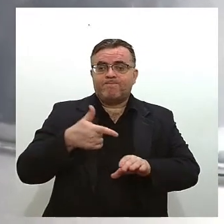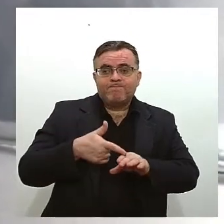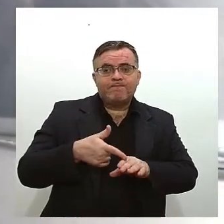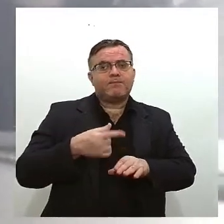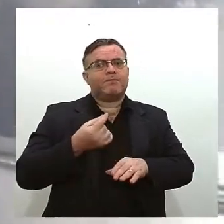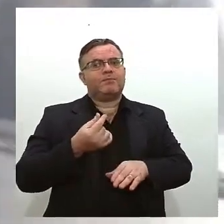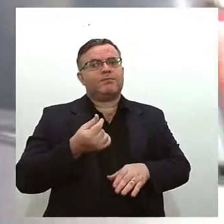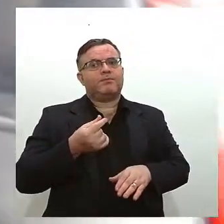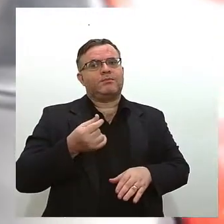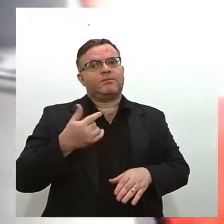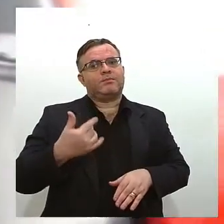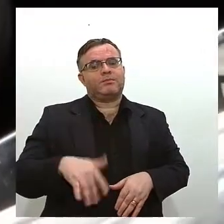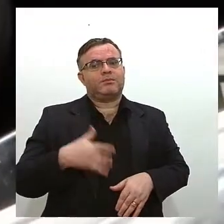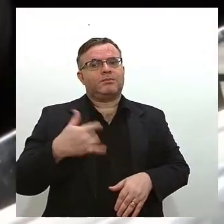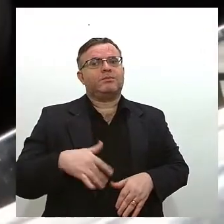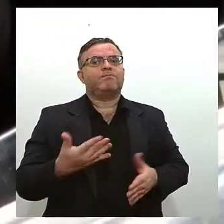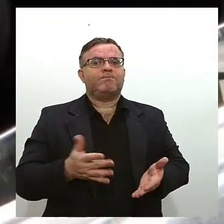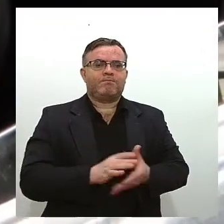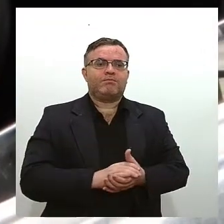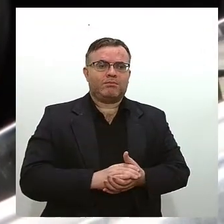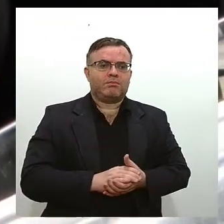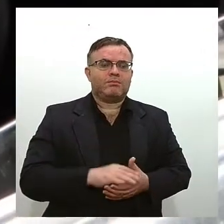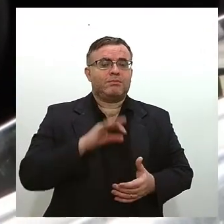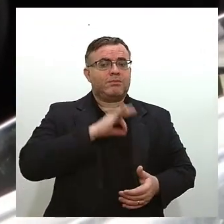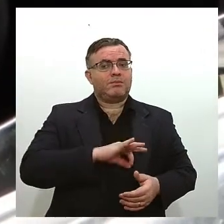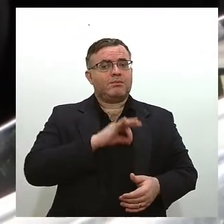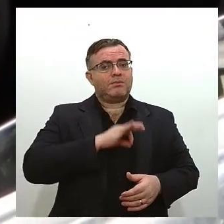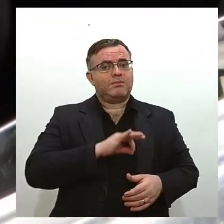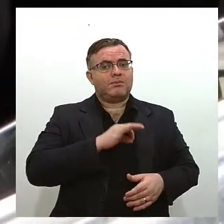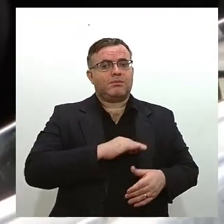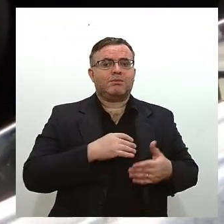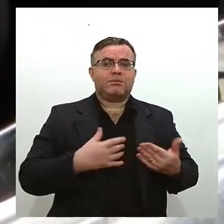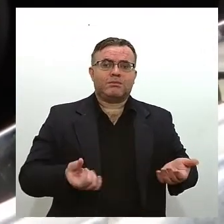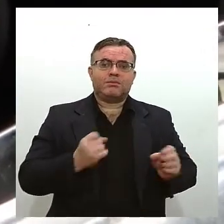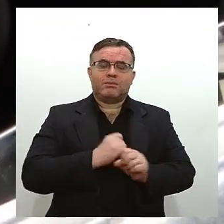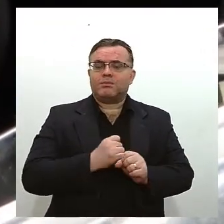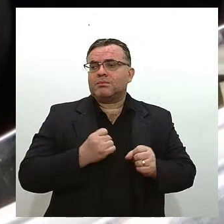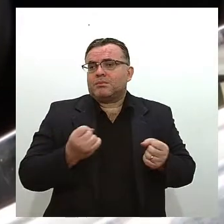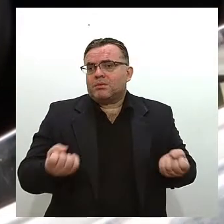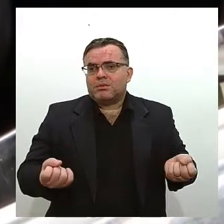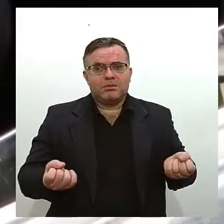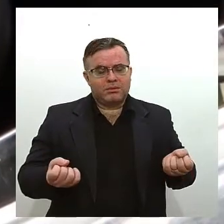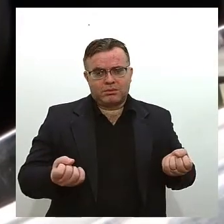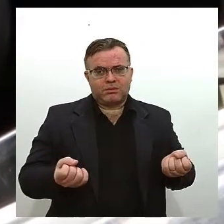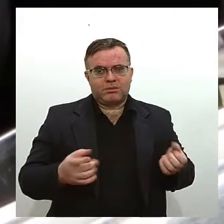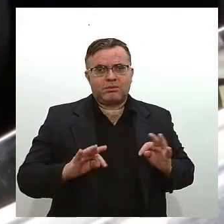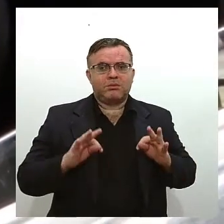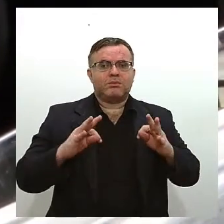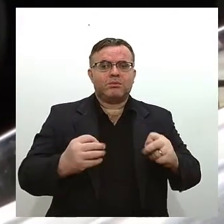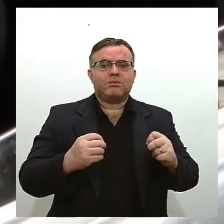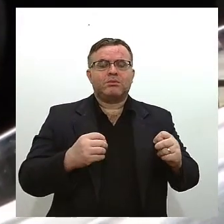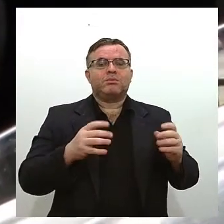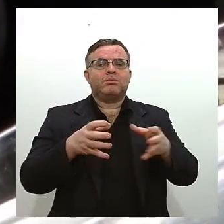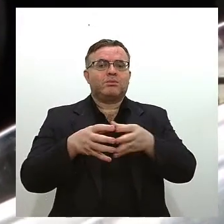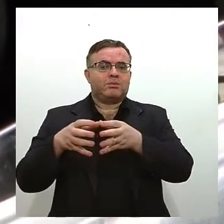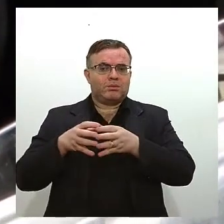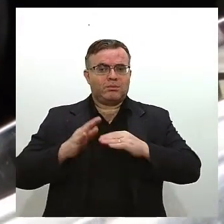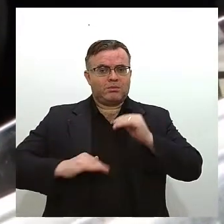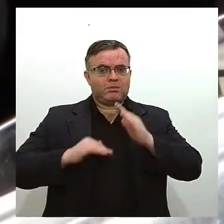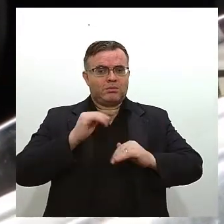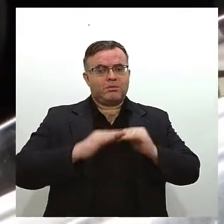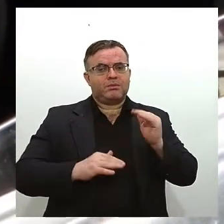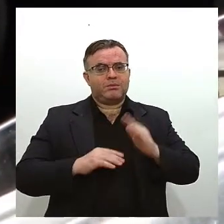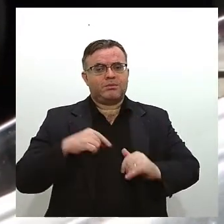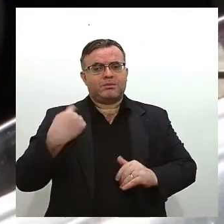com o dinheiro contado. O salário está muito devasado para toda a classe social. Então a gente tem que